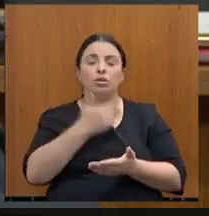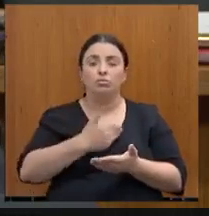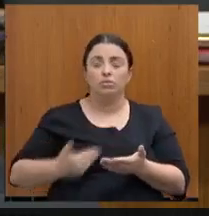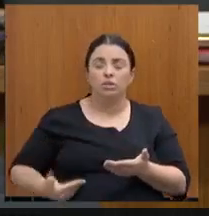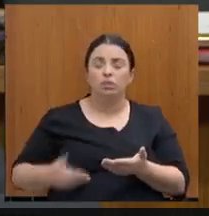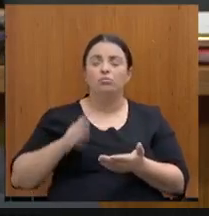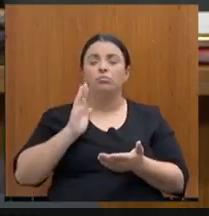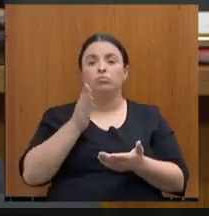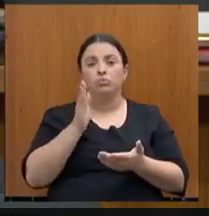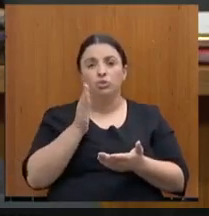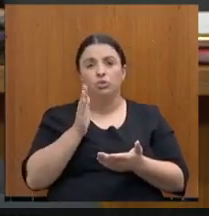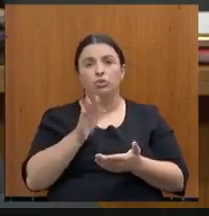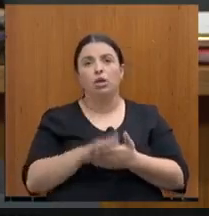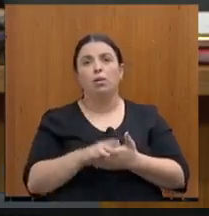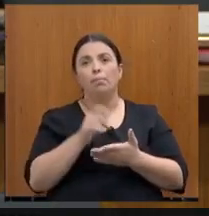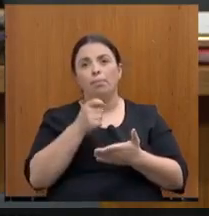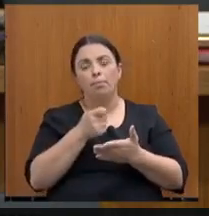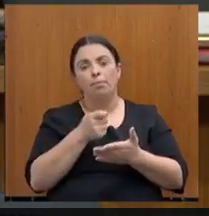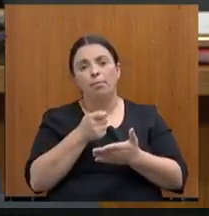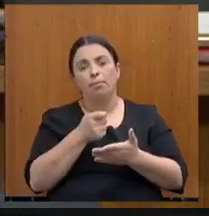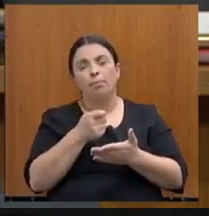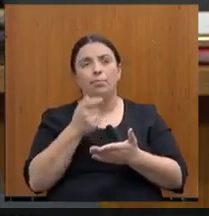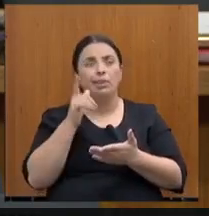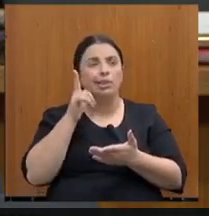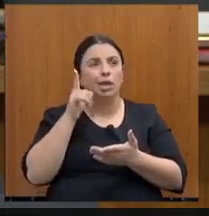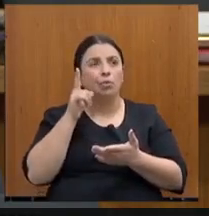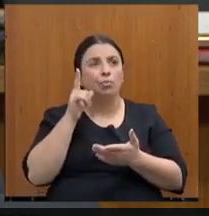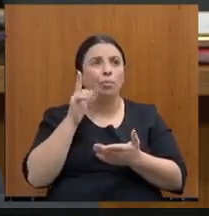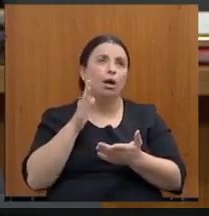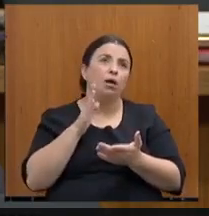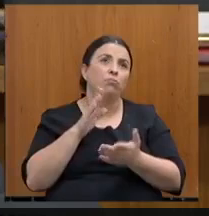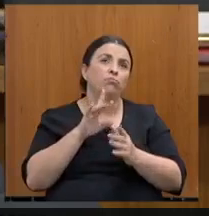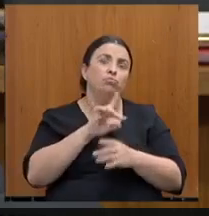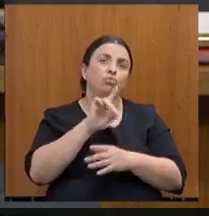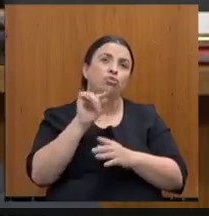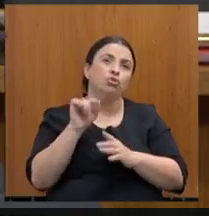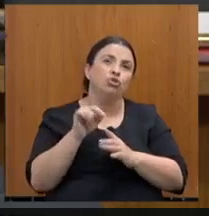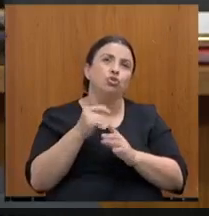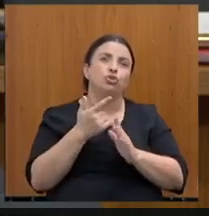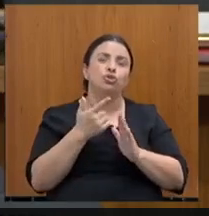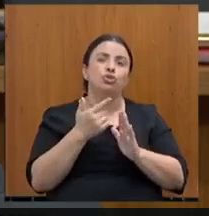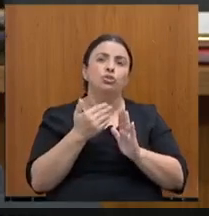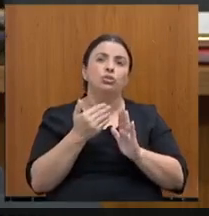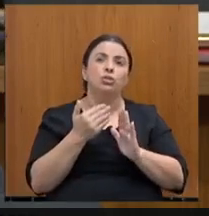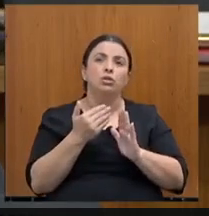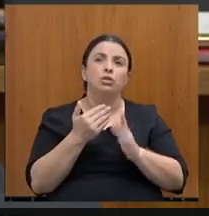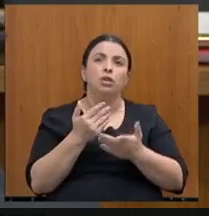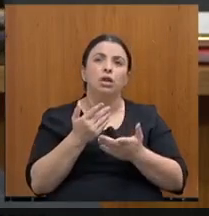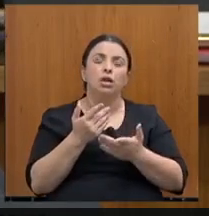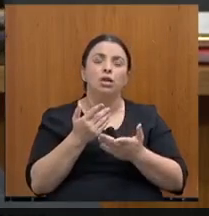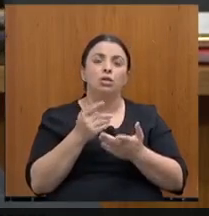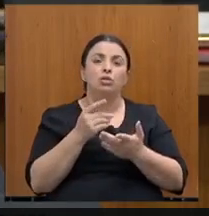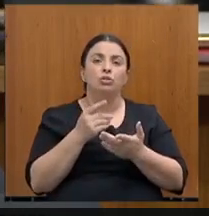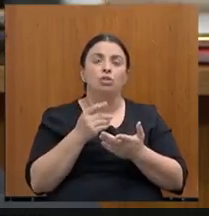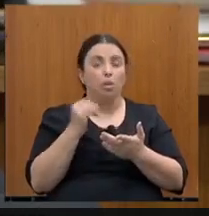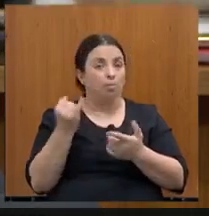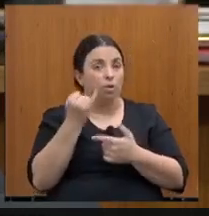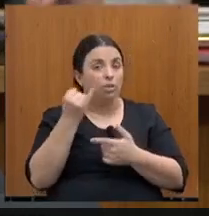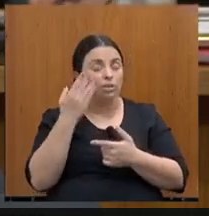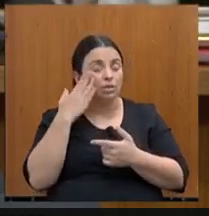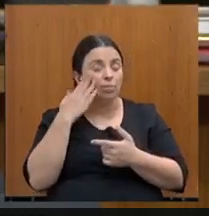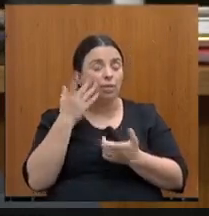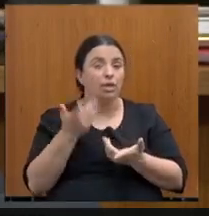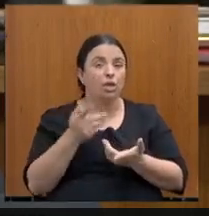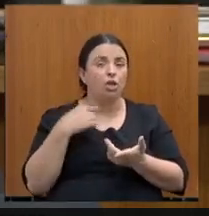buscou dar a previsibilidade, que eu acho que isso é muito importante, em que o servidor, não ainda estamos devendo,